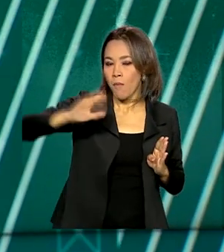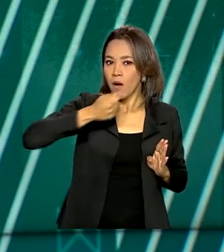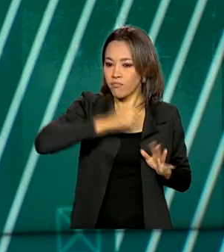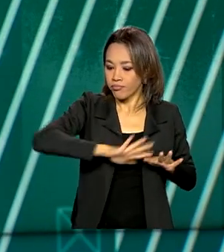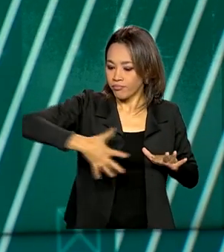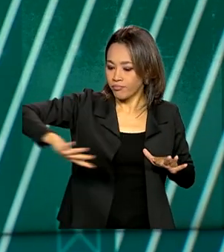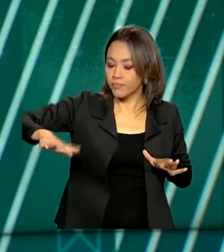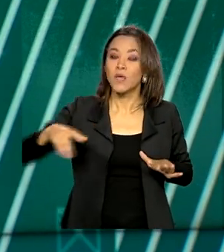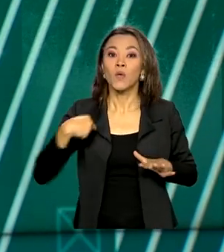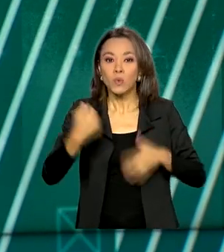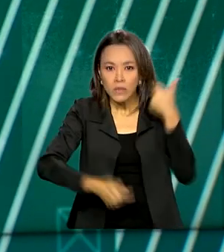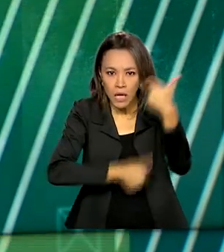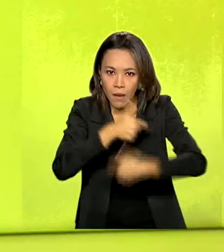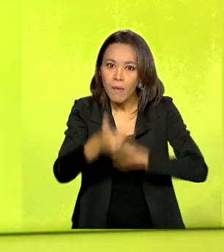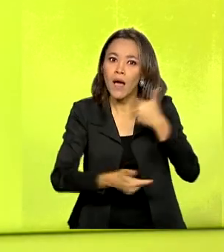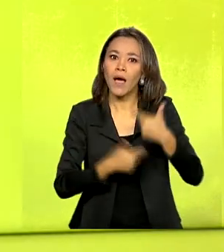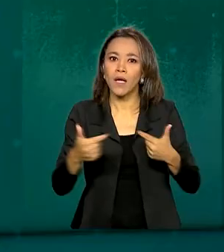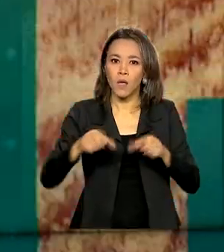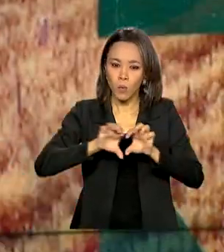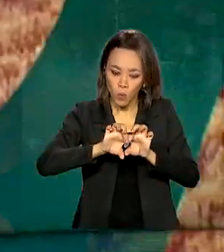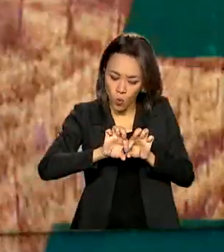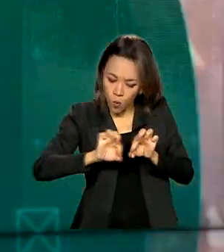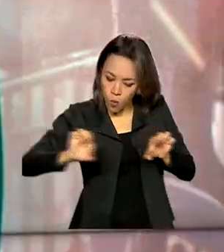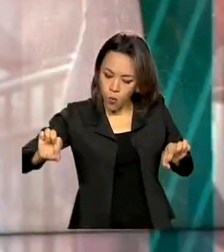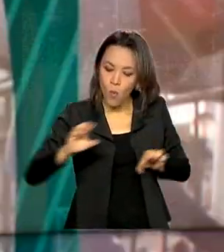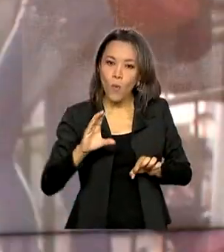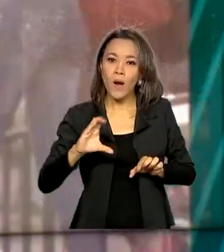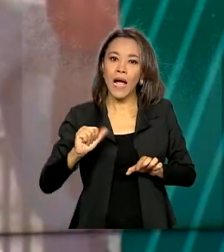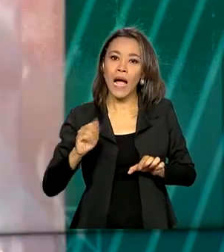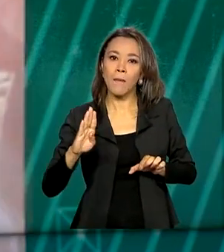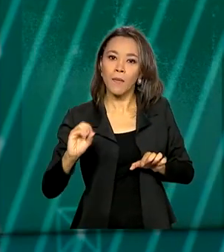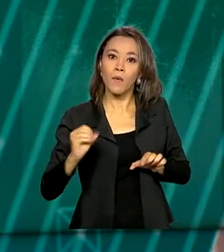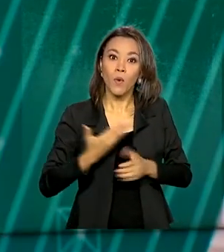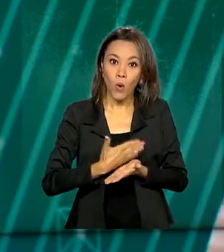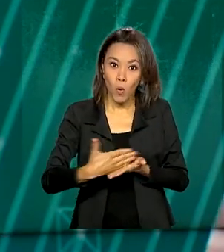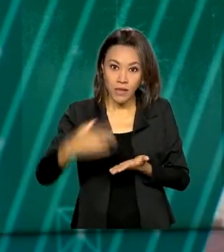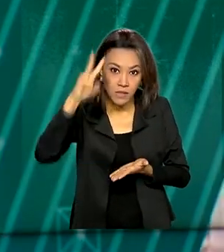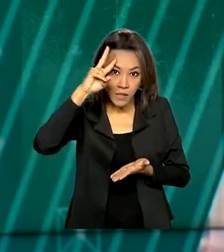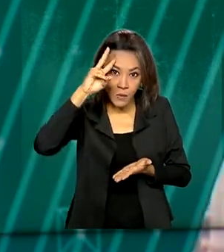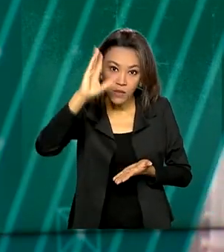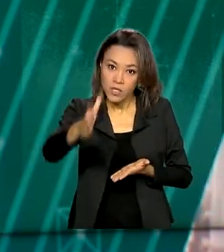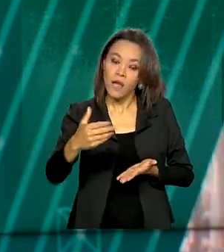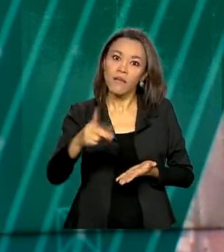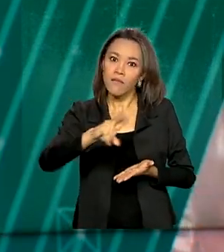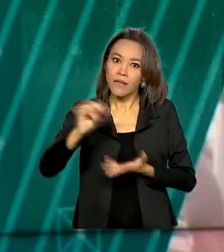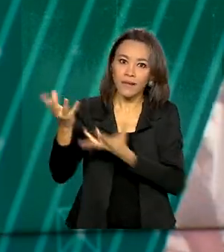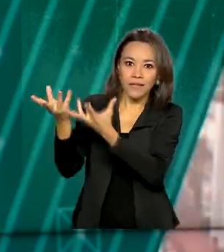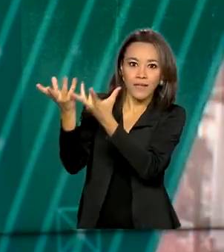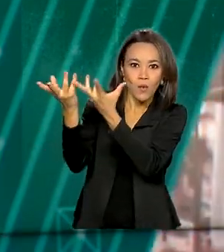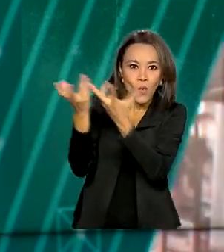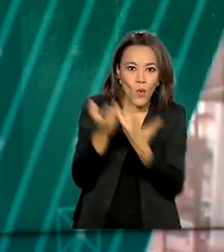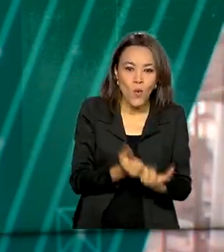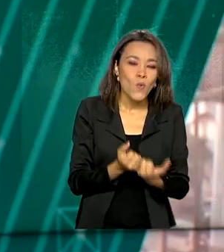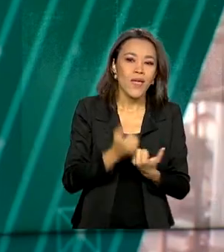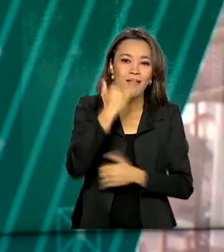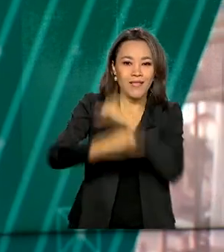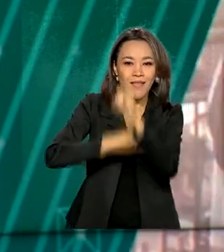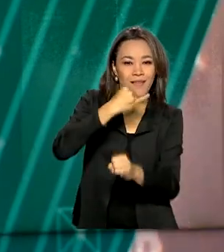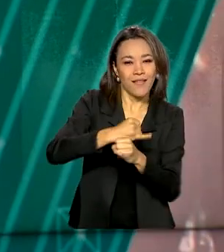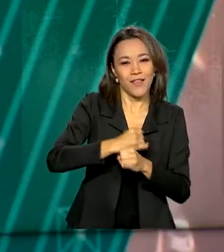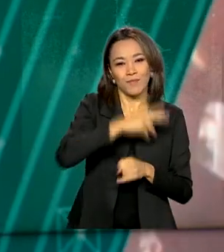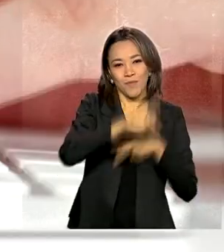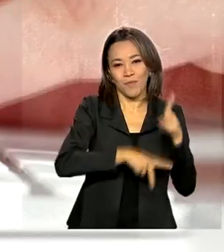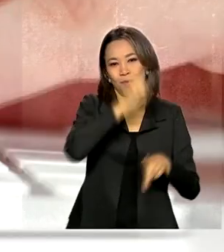trabalhos de implantação do novo cabo submarino começam na segunda-feira e vão ajudar a trazer internet de maior qualidade para os